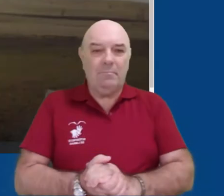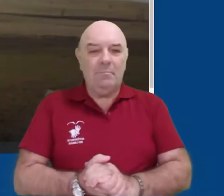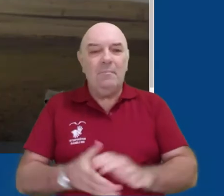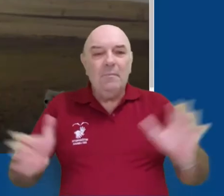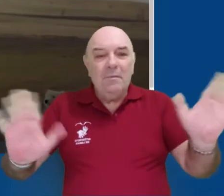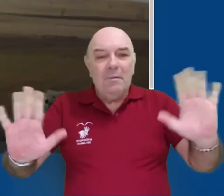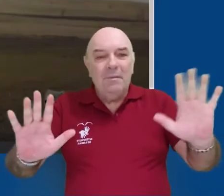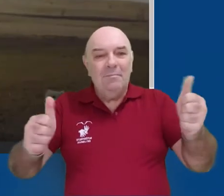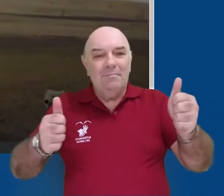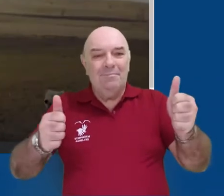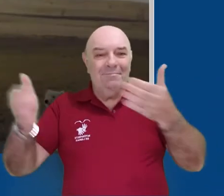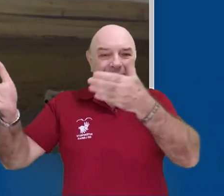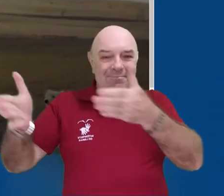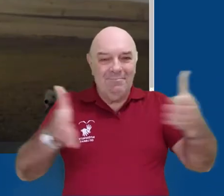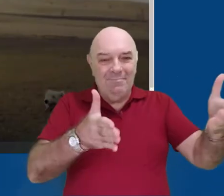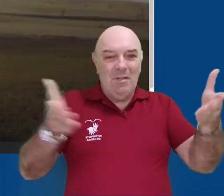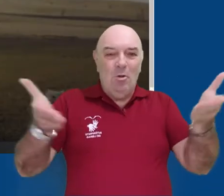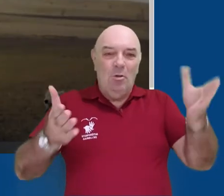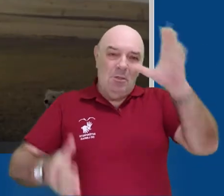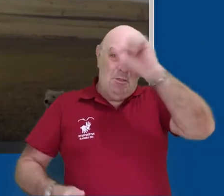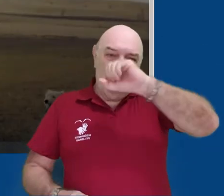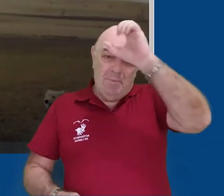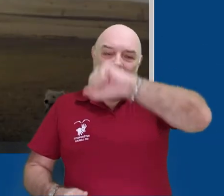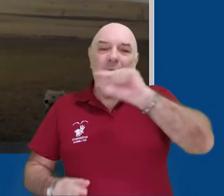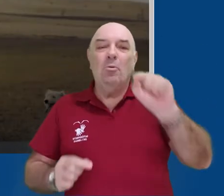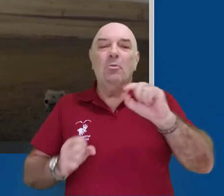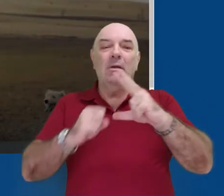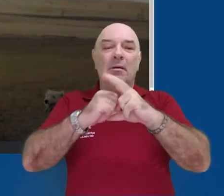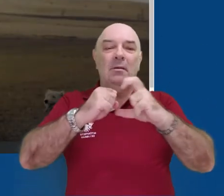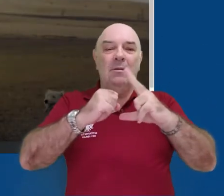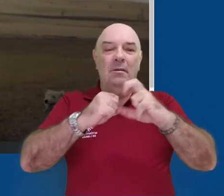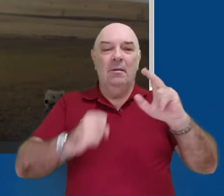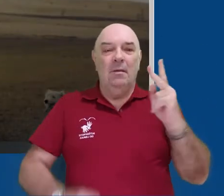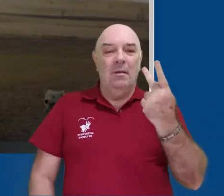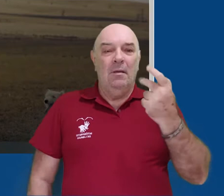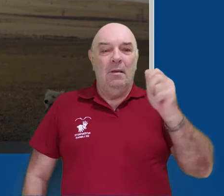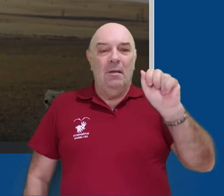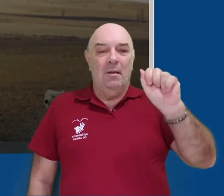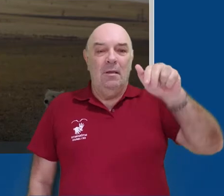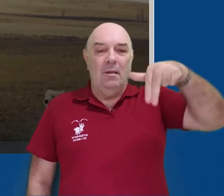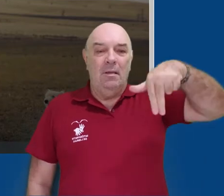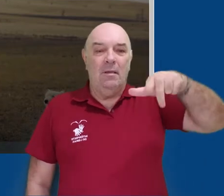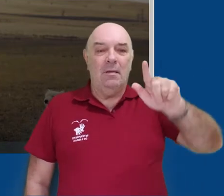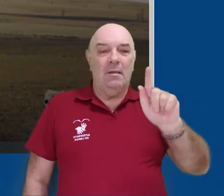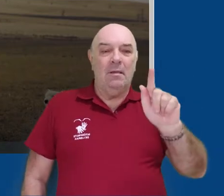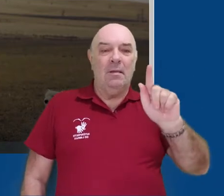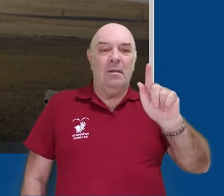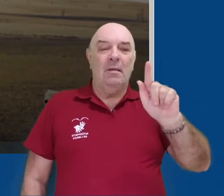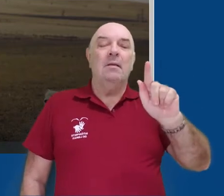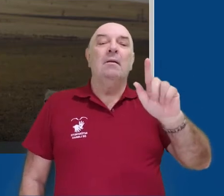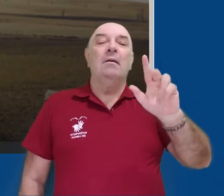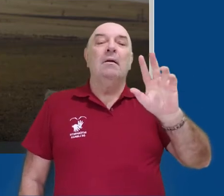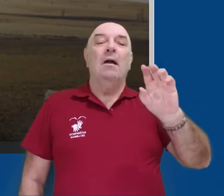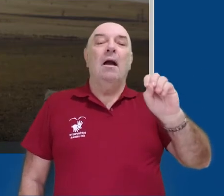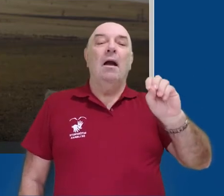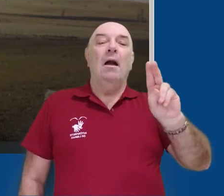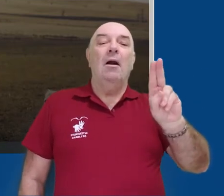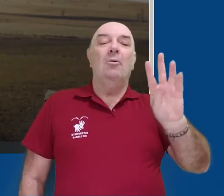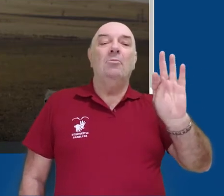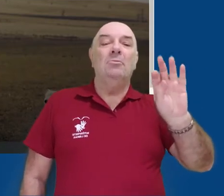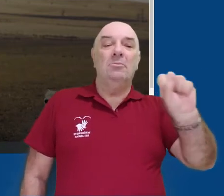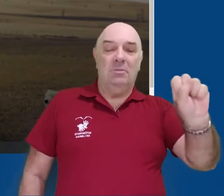Olá, hoje vamos conhecer o Google Hangouts, que permite trocar mensagens de texto e fazer